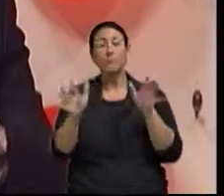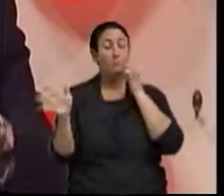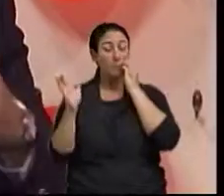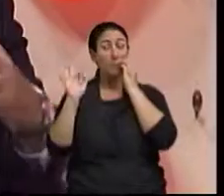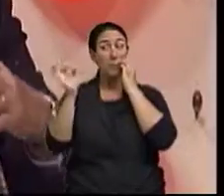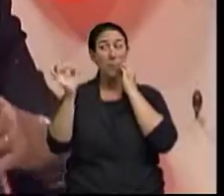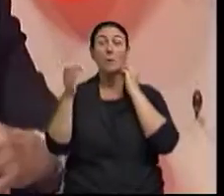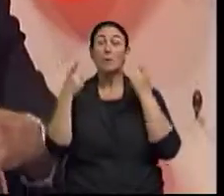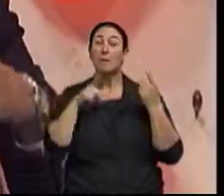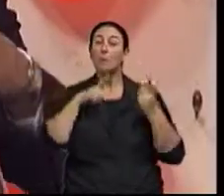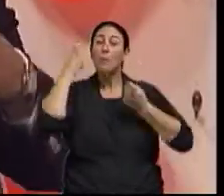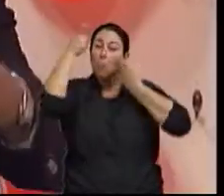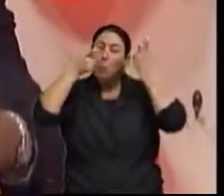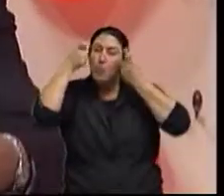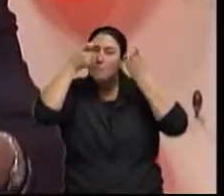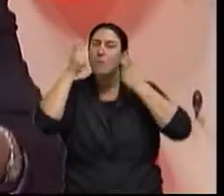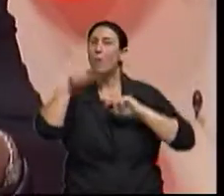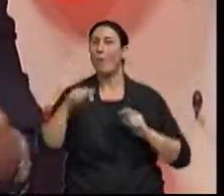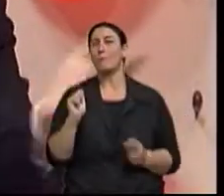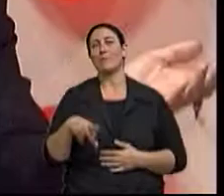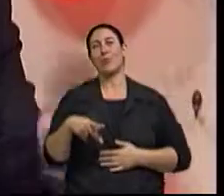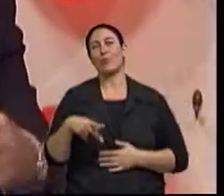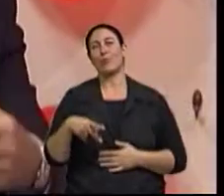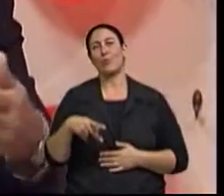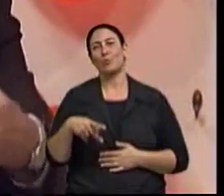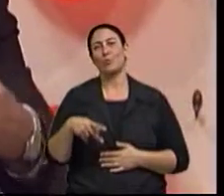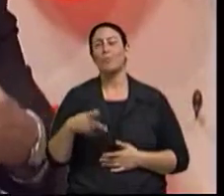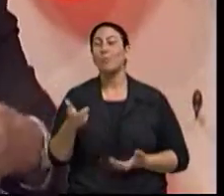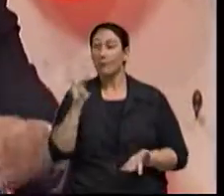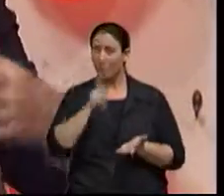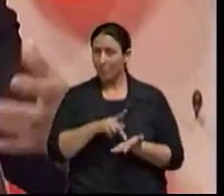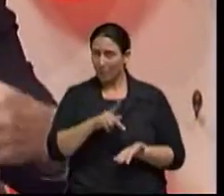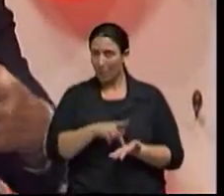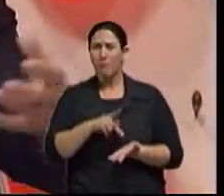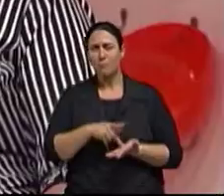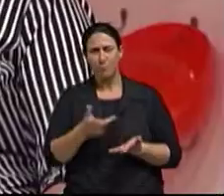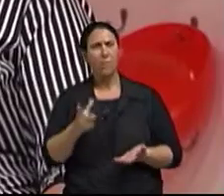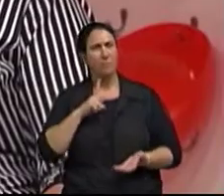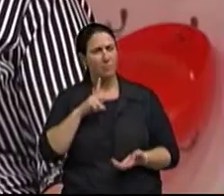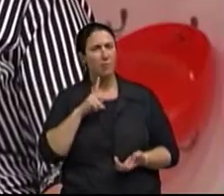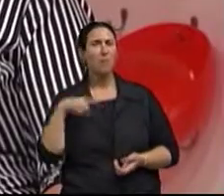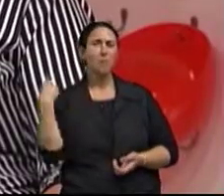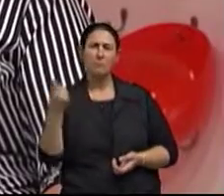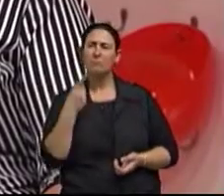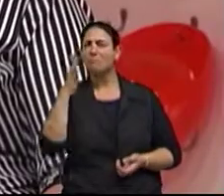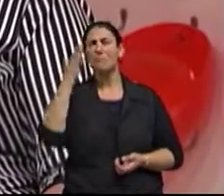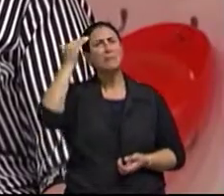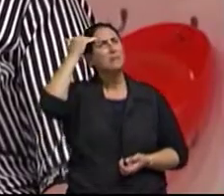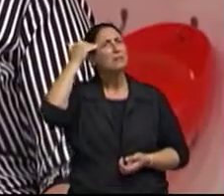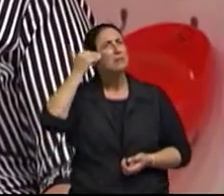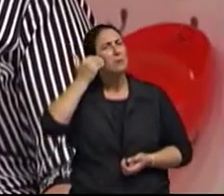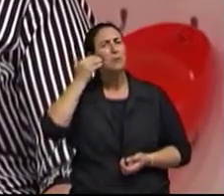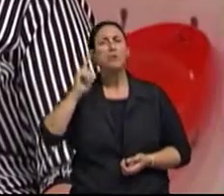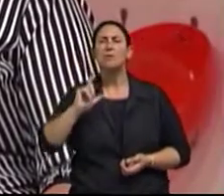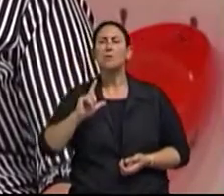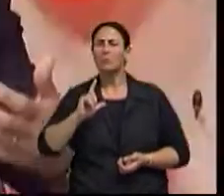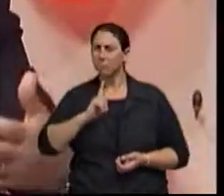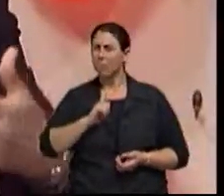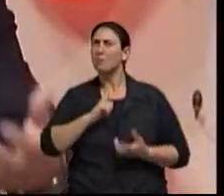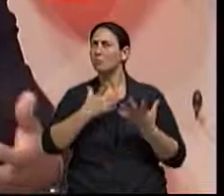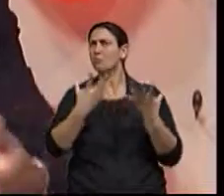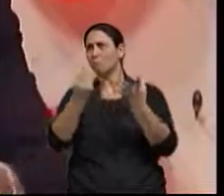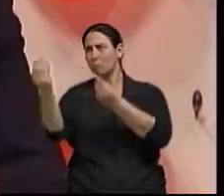aposentado. Então, tem a preparação para aposentadoria, que certamente a professora Carmen também tem em Santa Maria, lá, uma série de empresas que